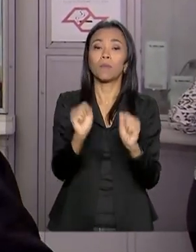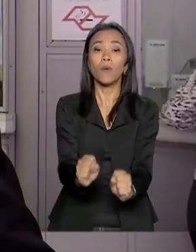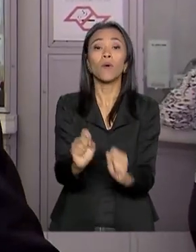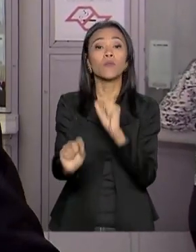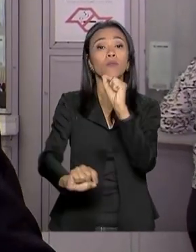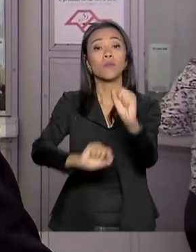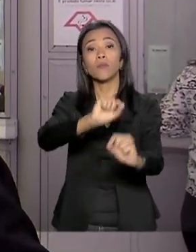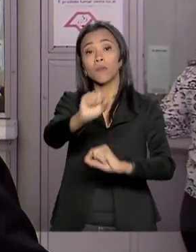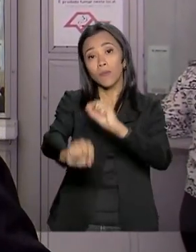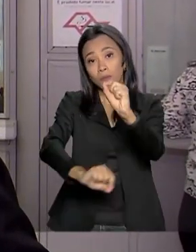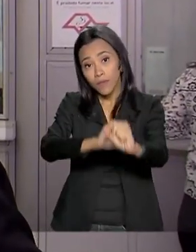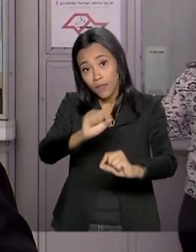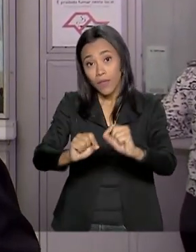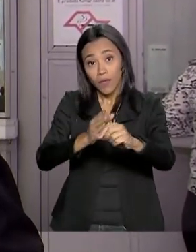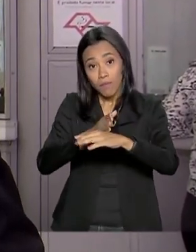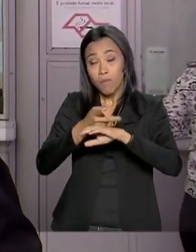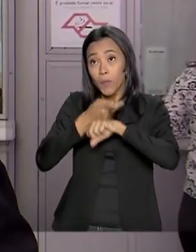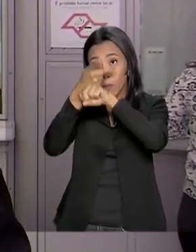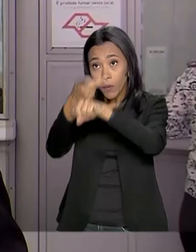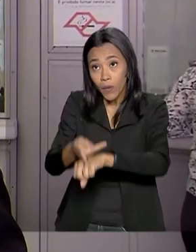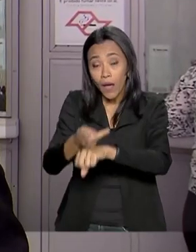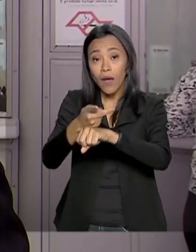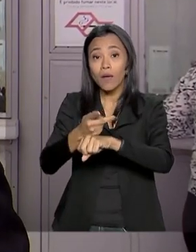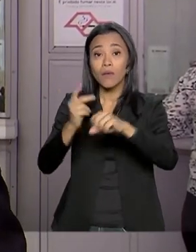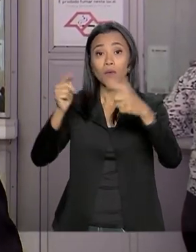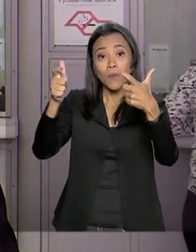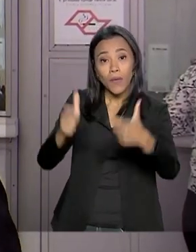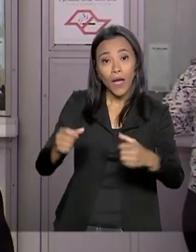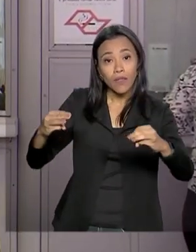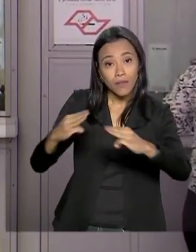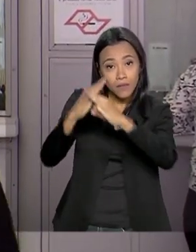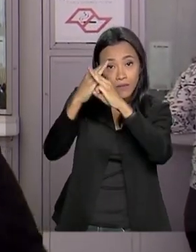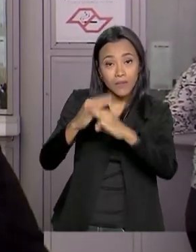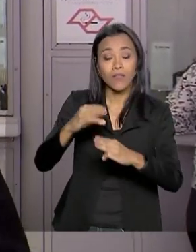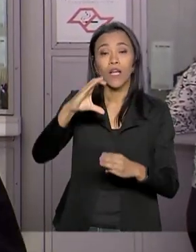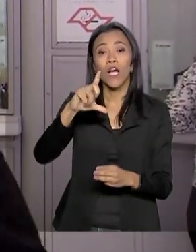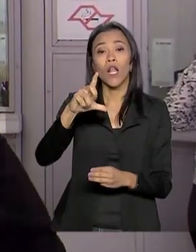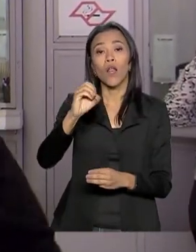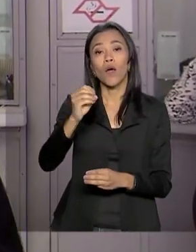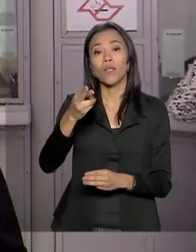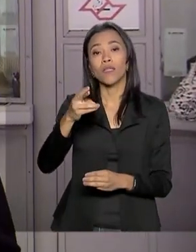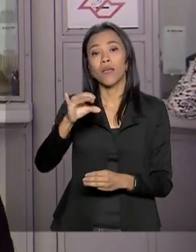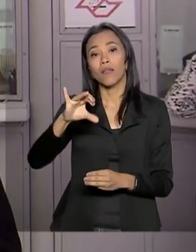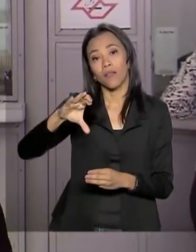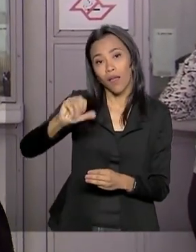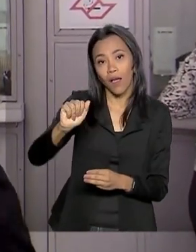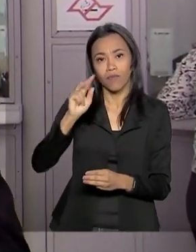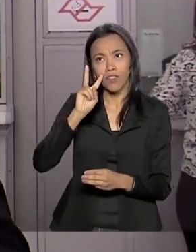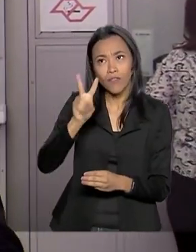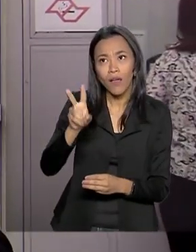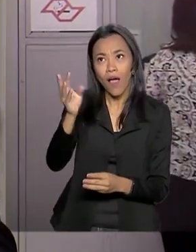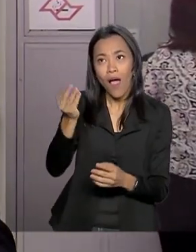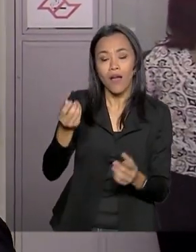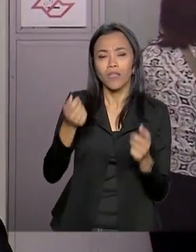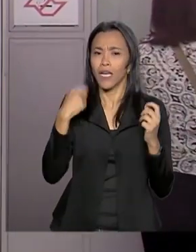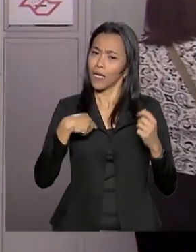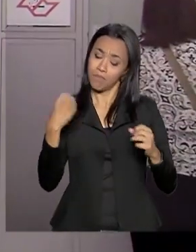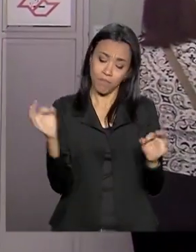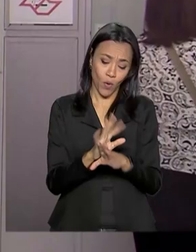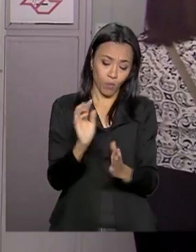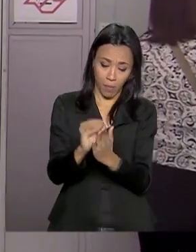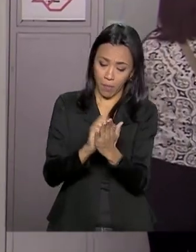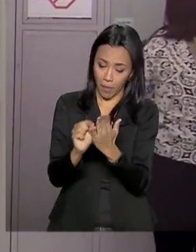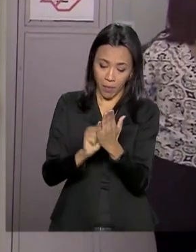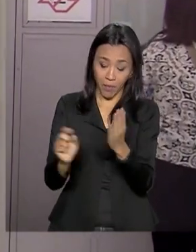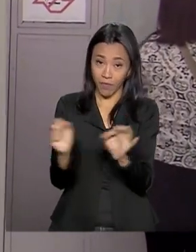nas próprias casas lotéricas ou também no site da Caixa. A partir daí, é só torcer, fazer todo